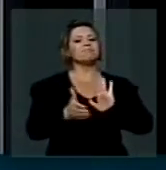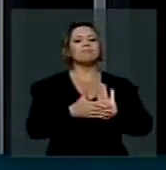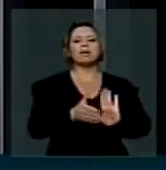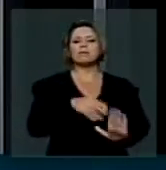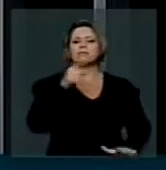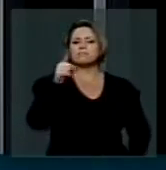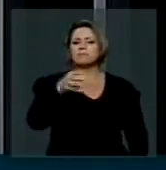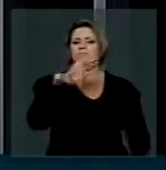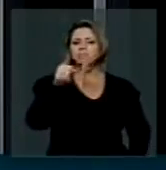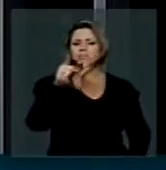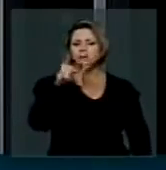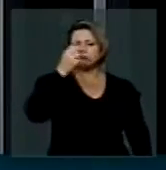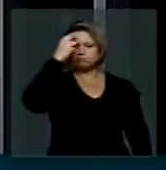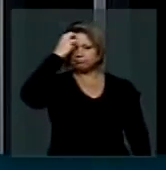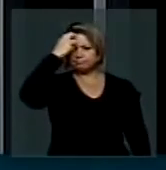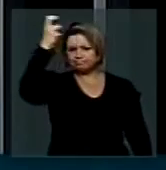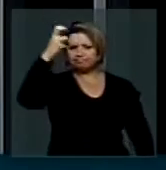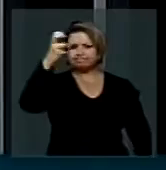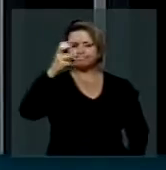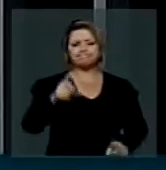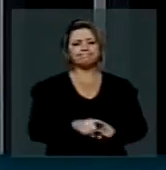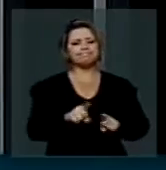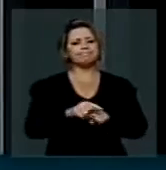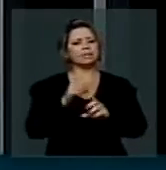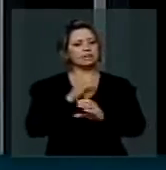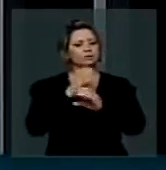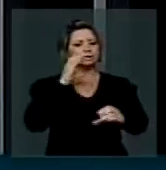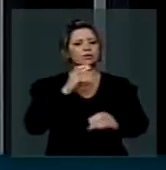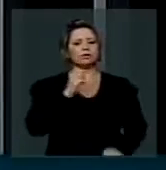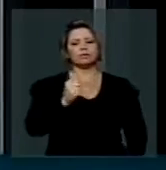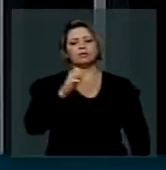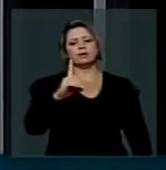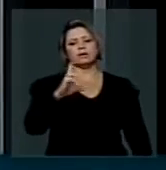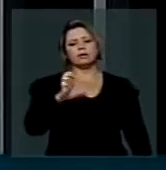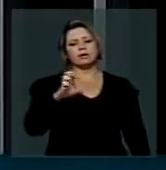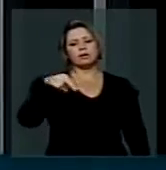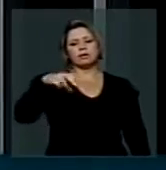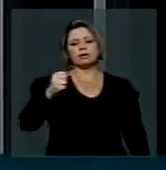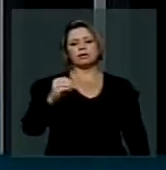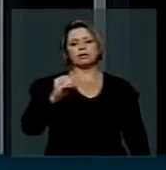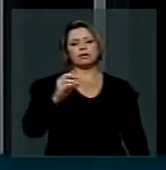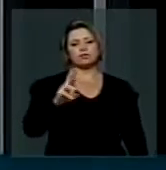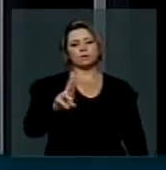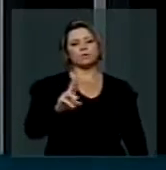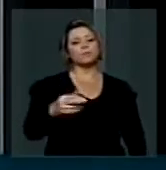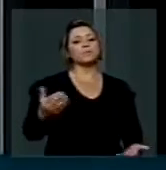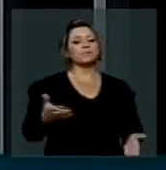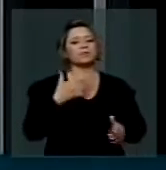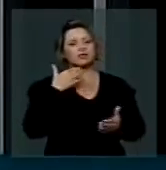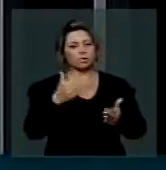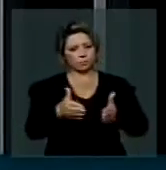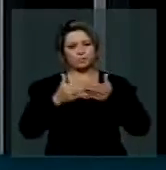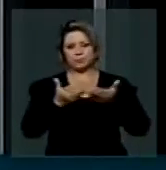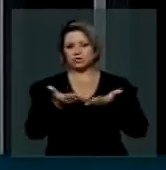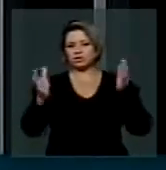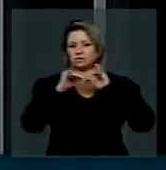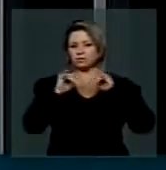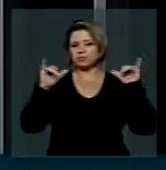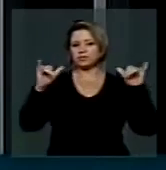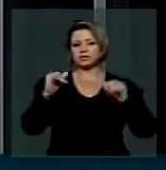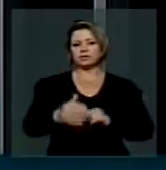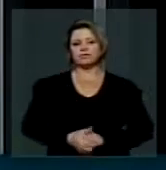engenheiro Adenor Martins de Araújo por essa grande conquista. E faço aqui um apelo à imprensa